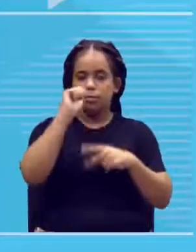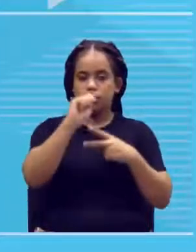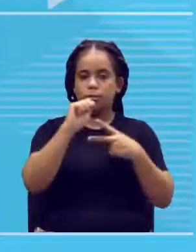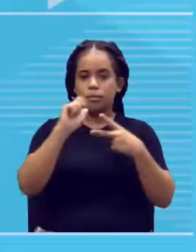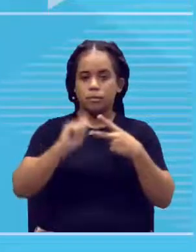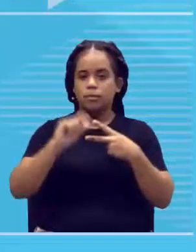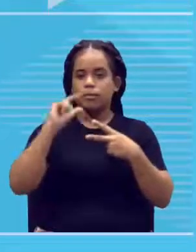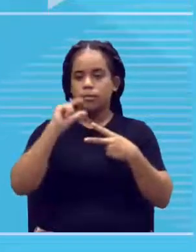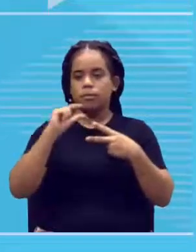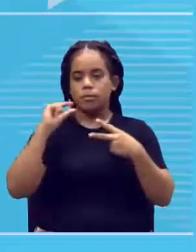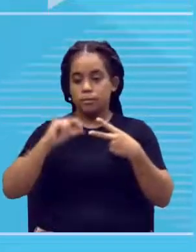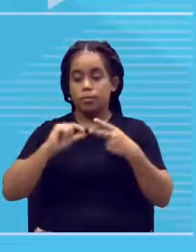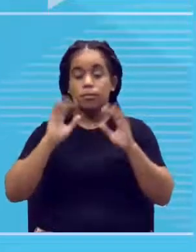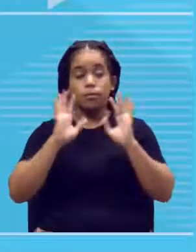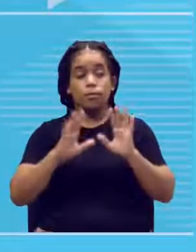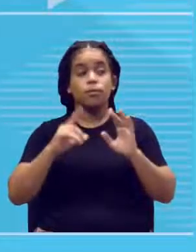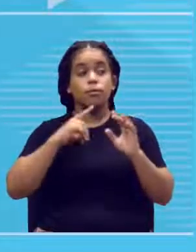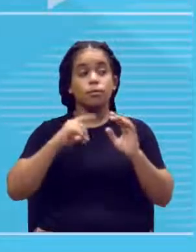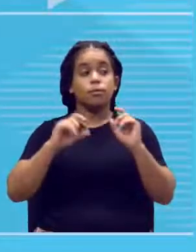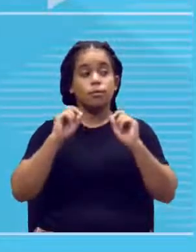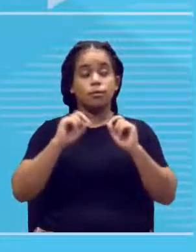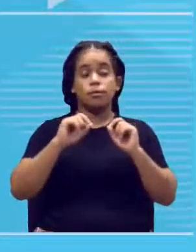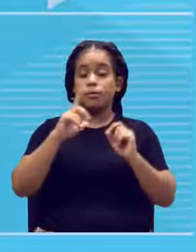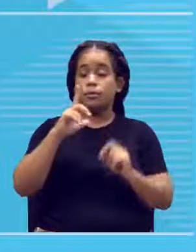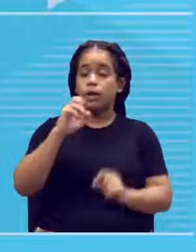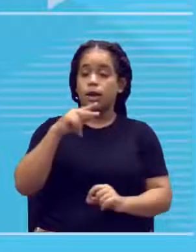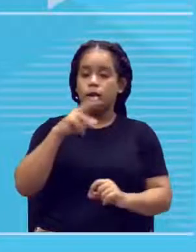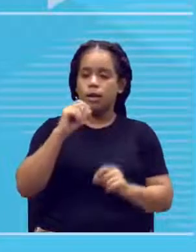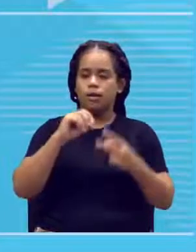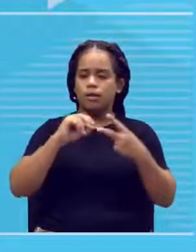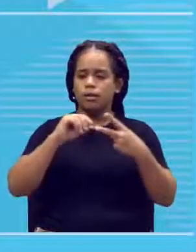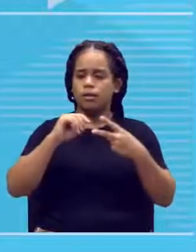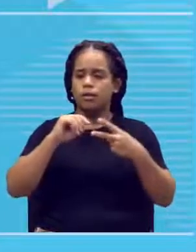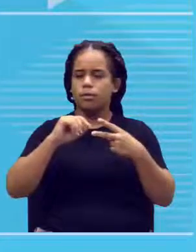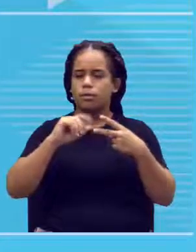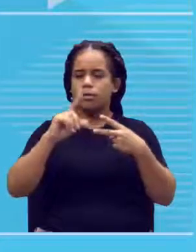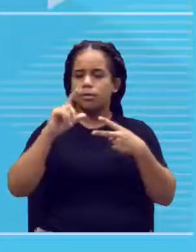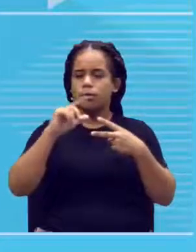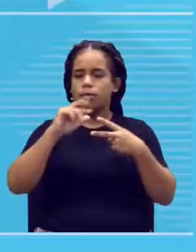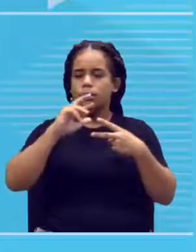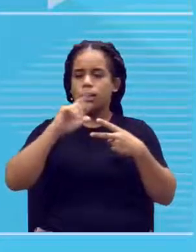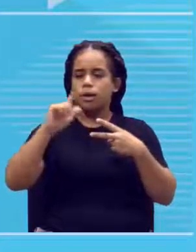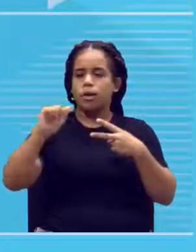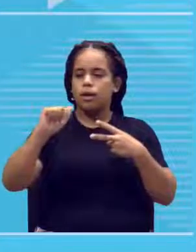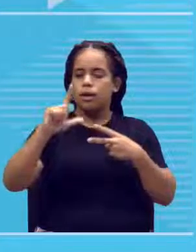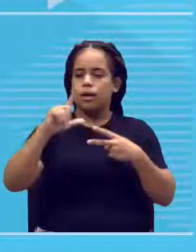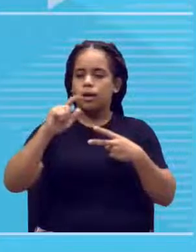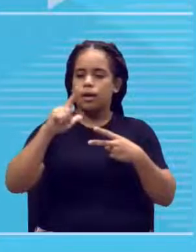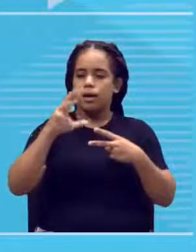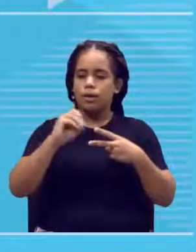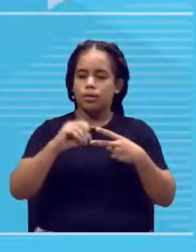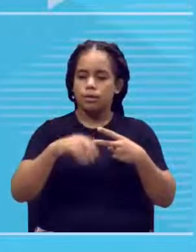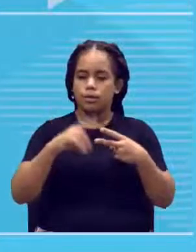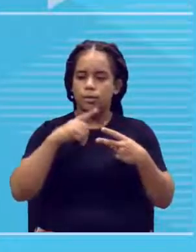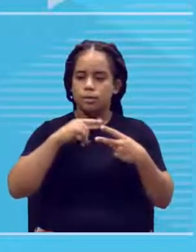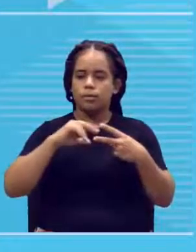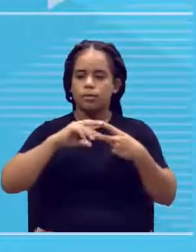consegue expressar determinada característica. Sozinho? Como assim sozinho, professor? Aqui,